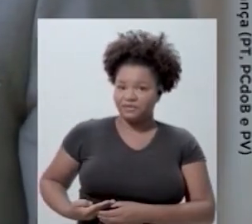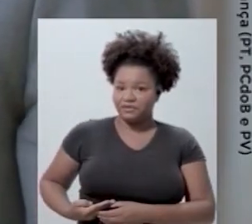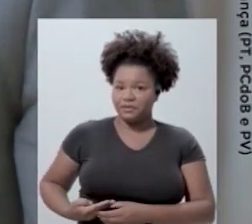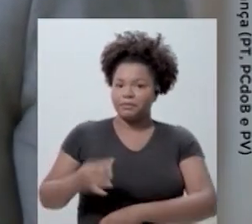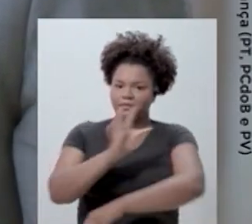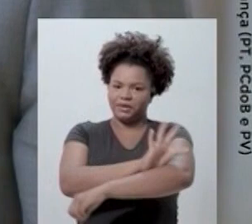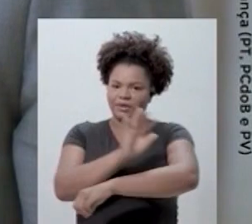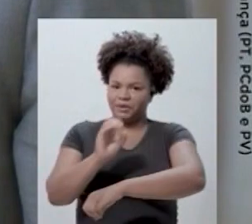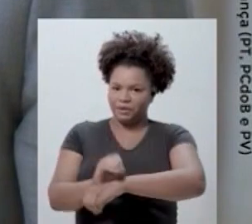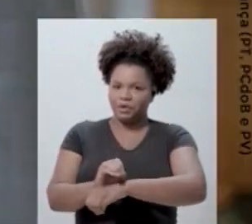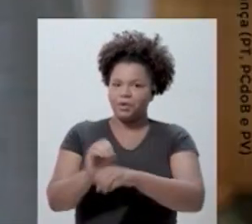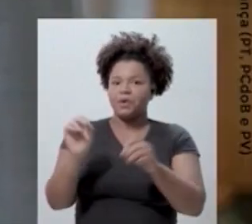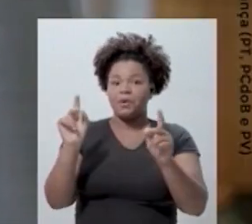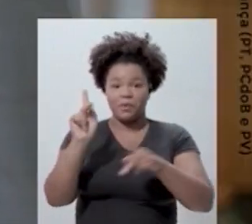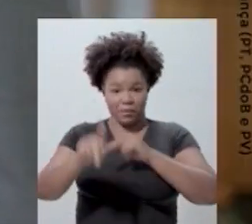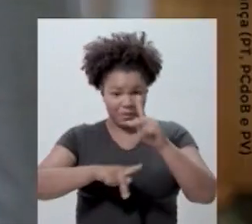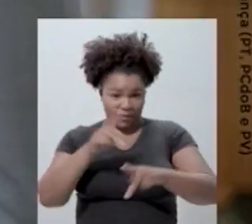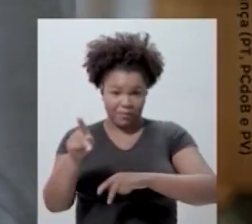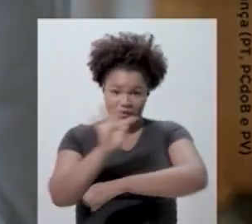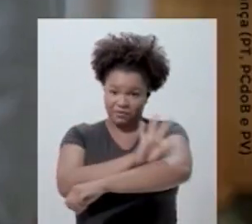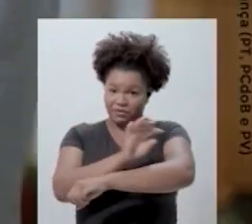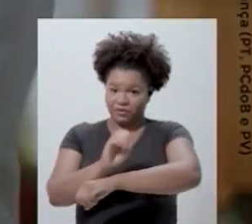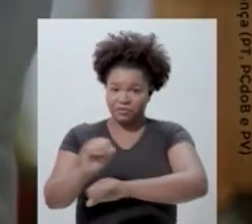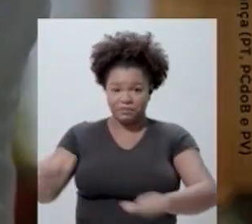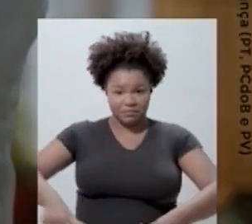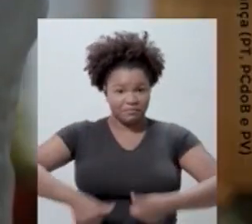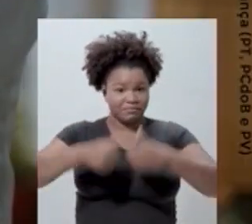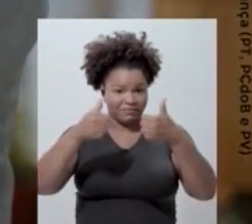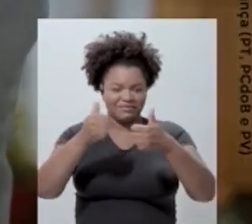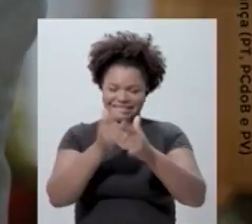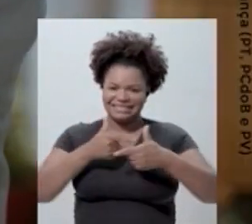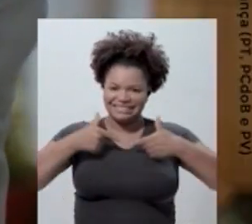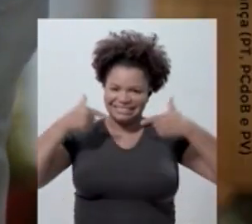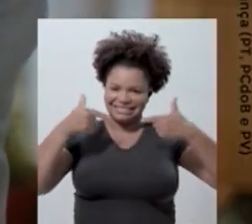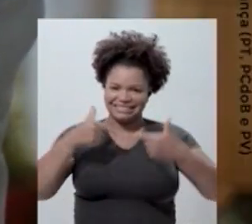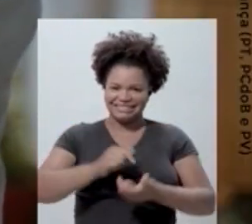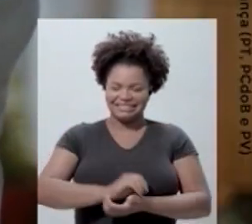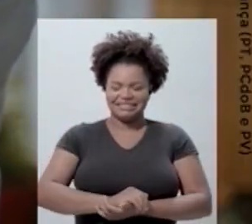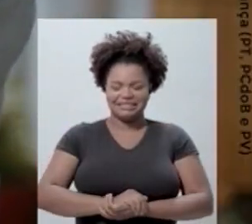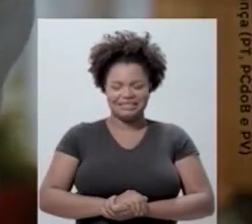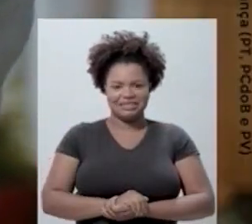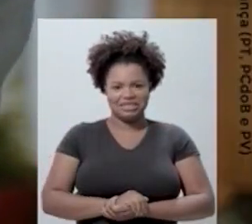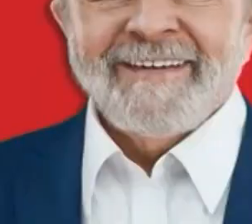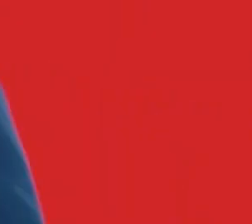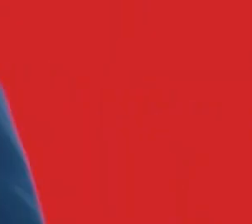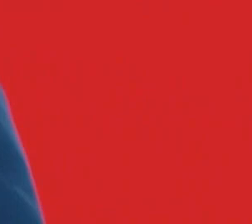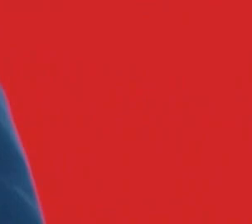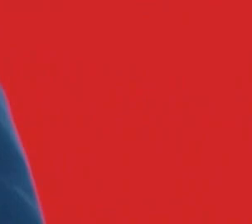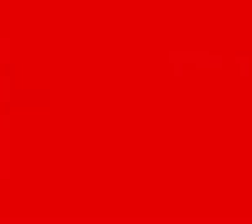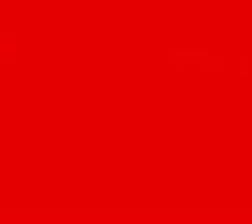para governador, para o Tocantins e o povo do Tocantins melhorar e sorrir.